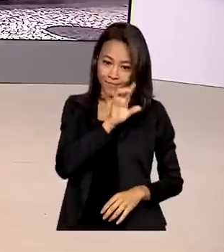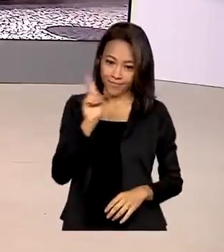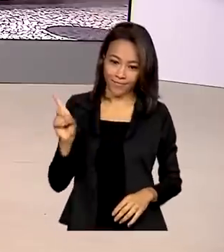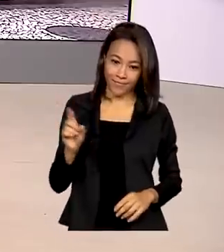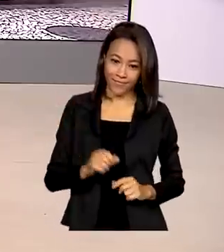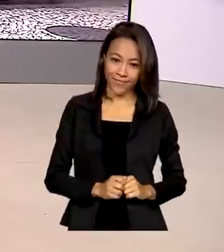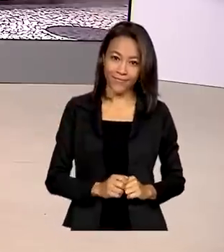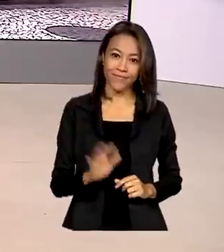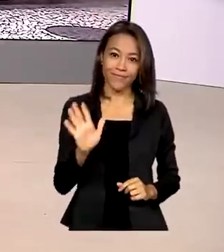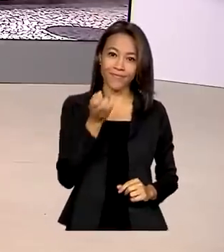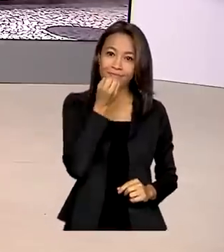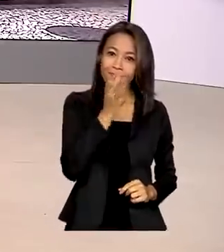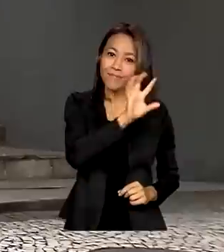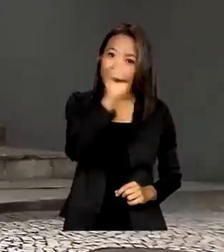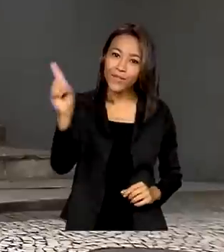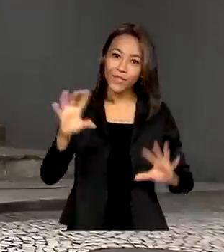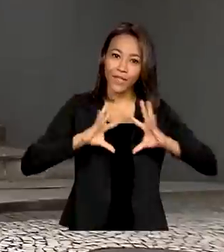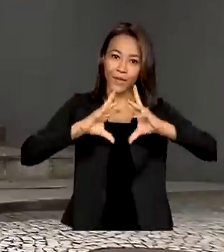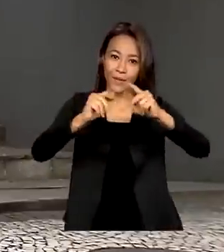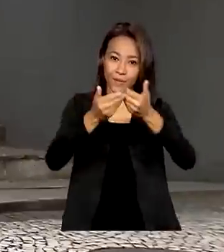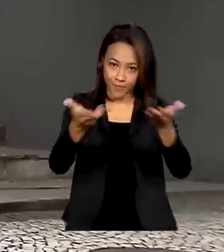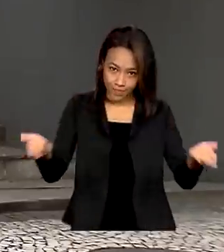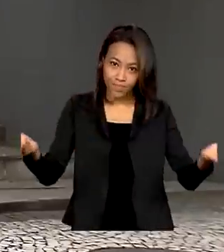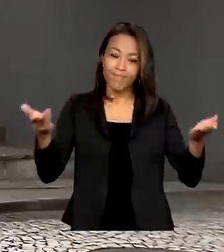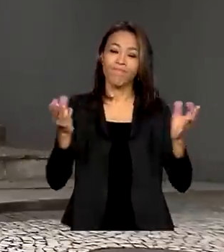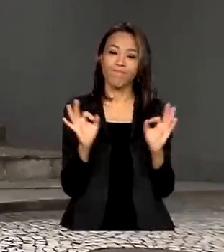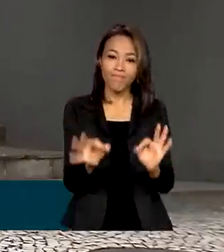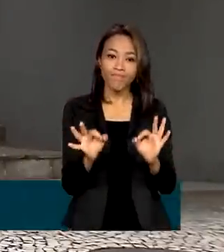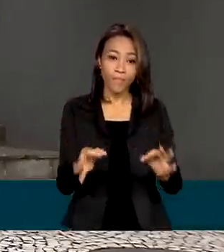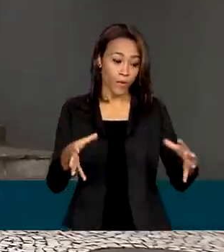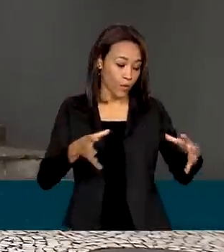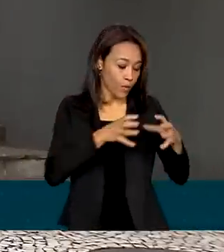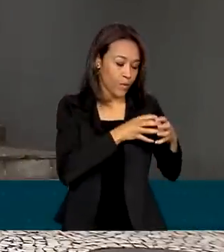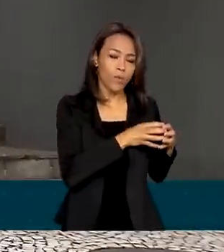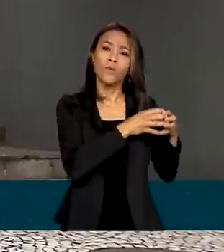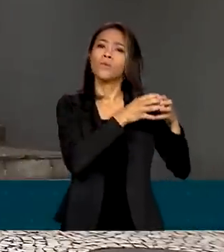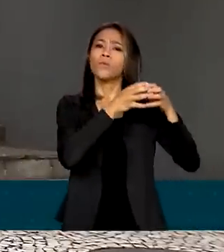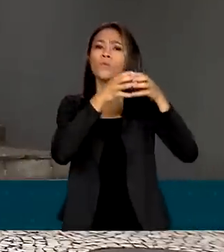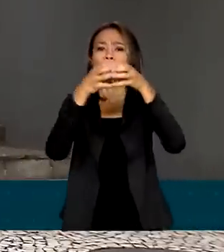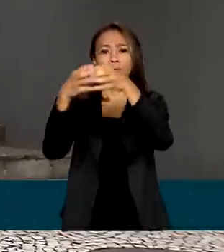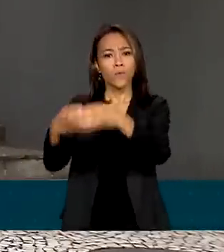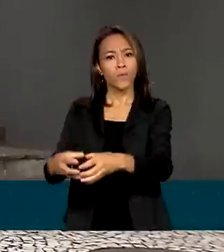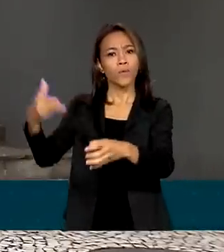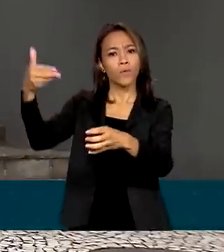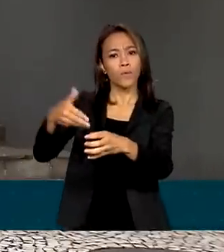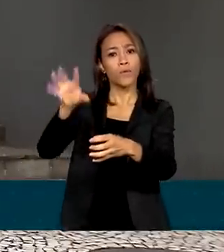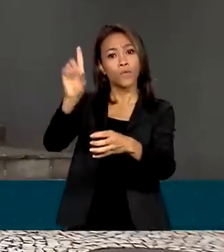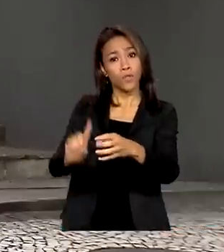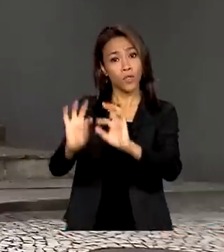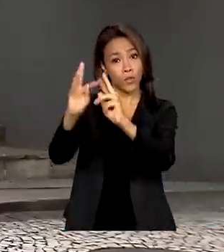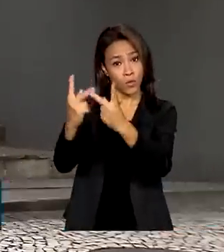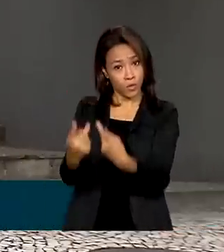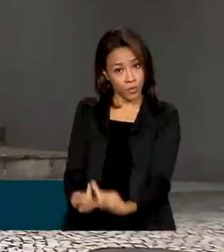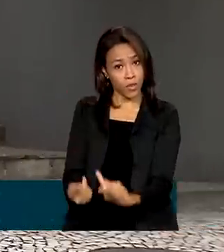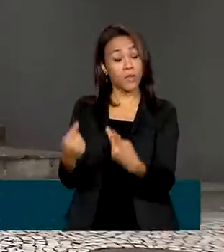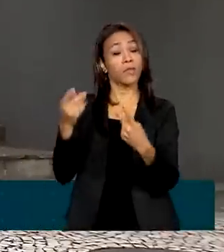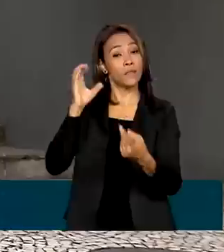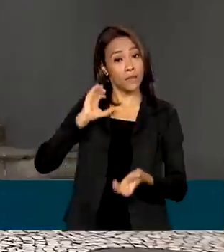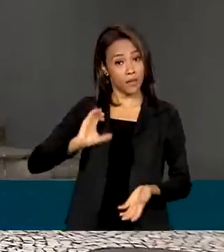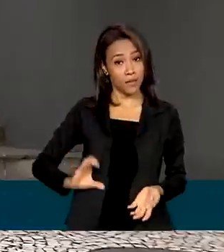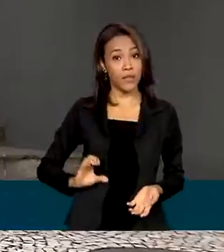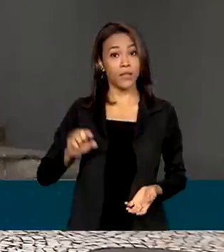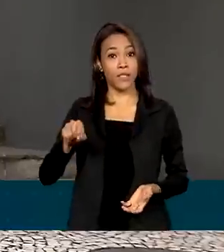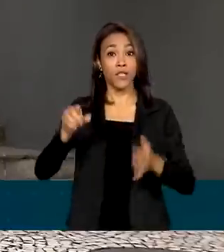Bom dia, Natália. Bom dia a todos. É isso mesmo, a comitiva do Ministério dos Direitos Humanos e da Cidadania